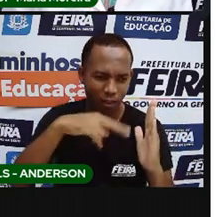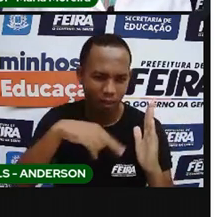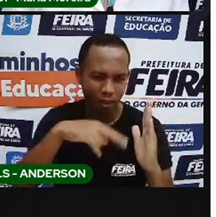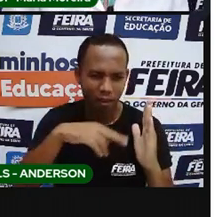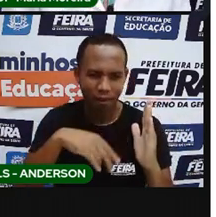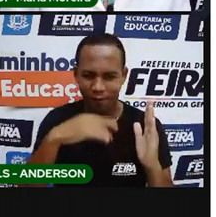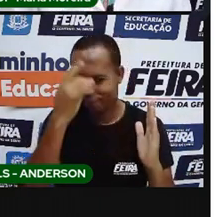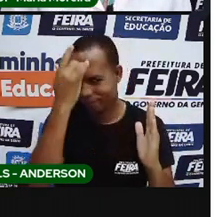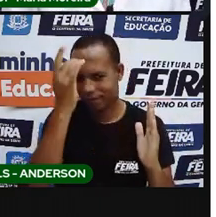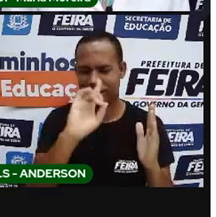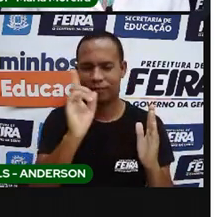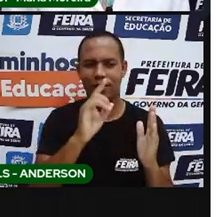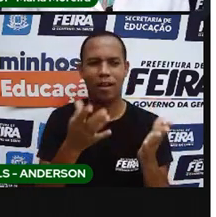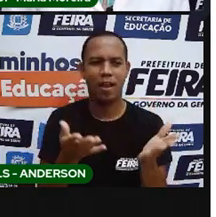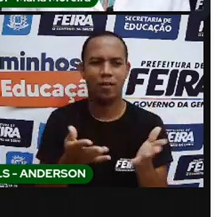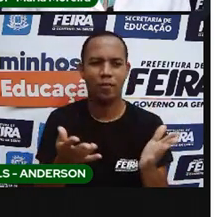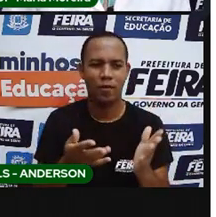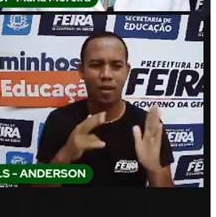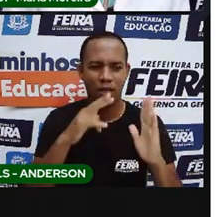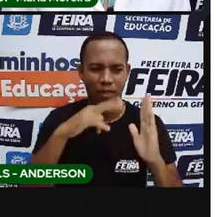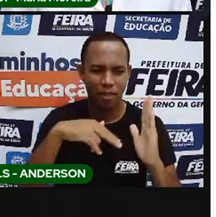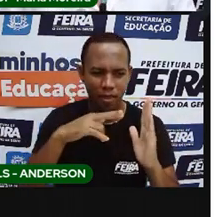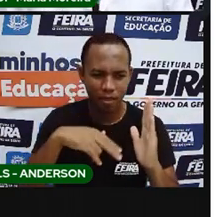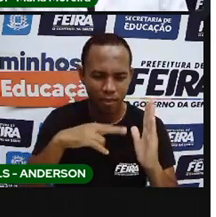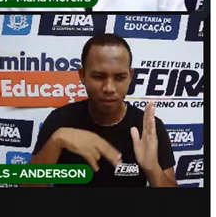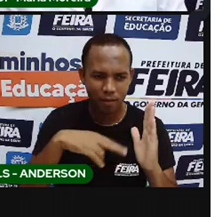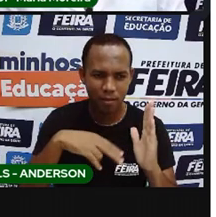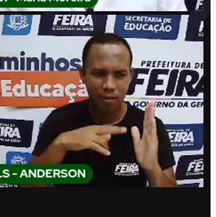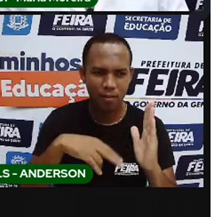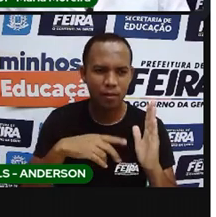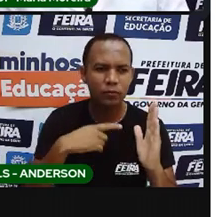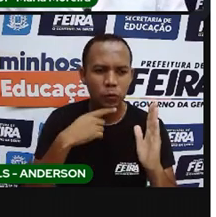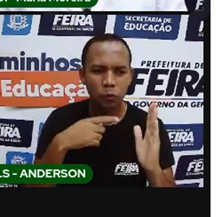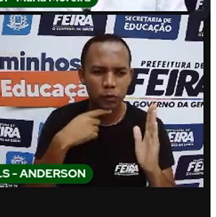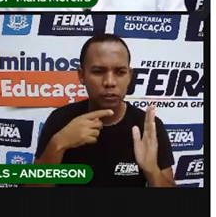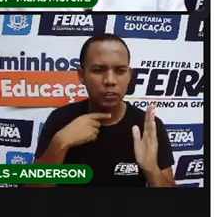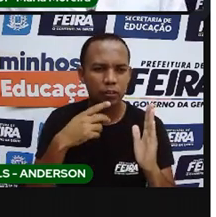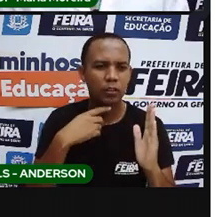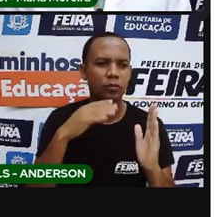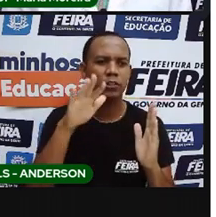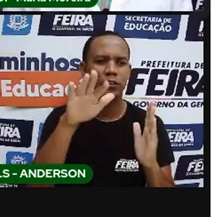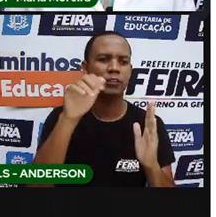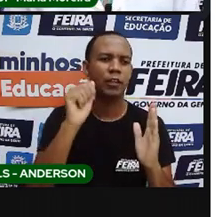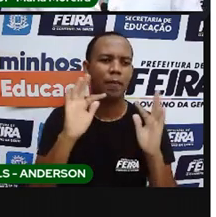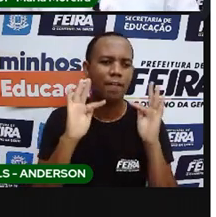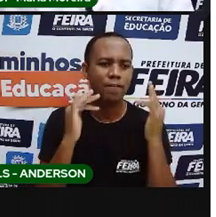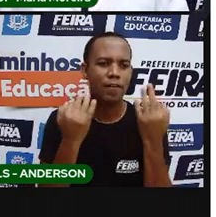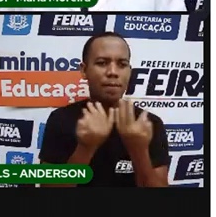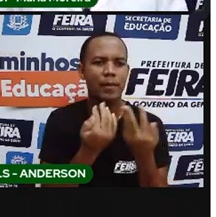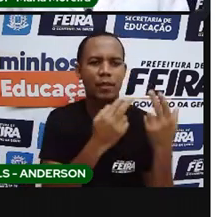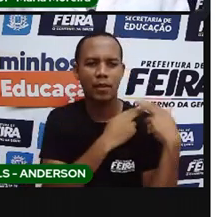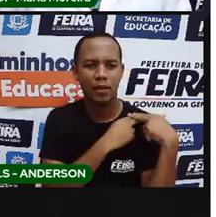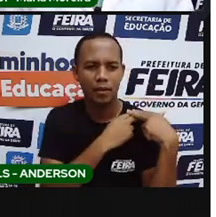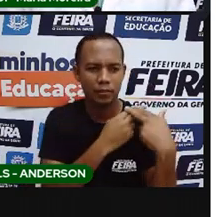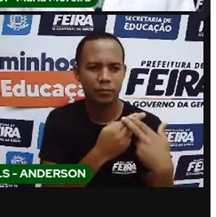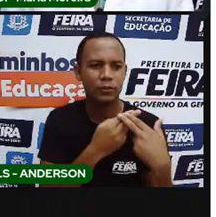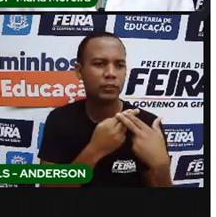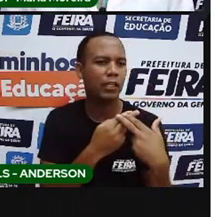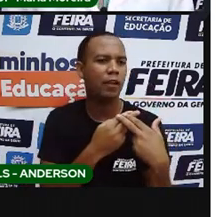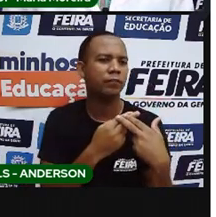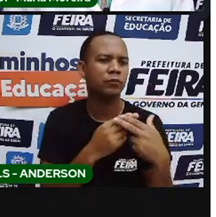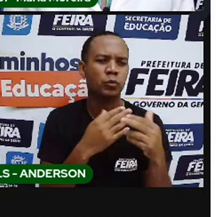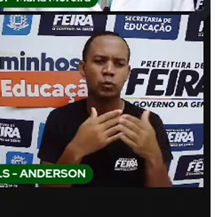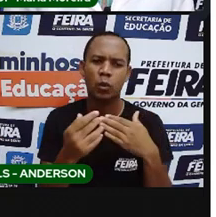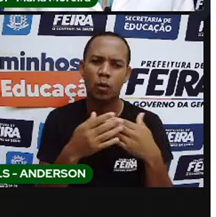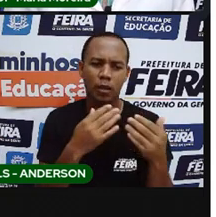vocês tentarem. Tentem fazer a leitura. Não conseguiu? Chama um adulto. Chama um responsável, né? Chama um irmão mais velho, um filho